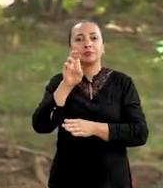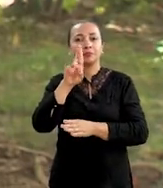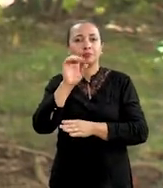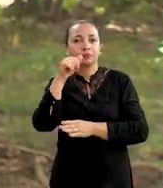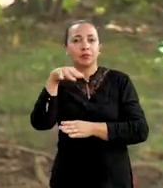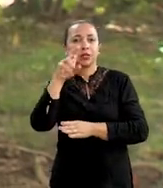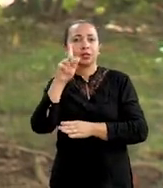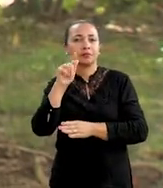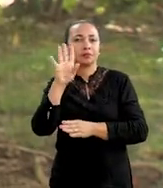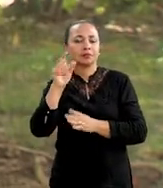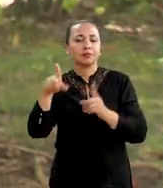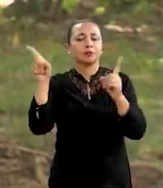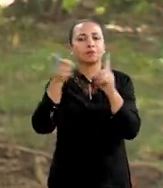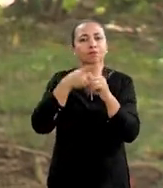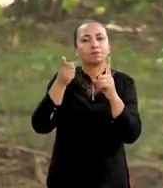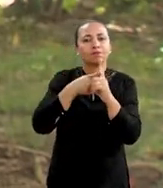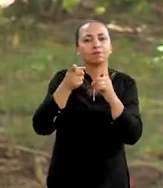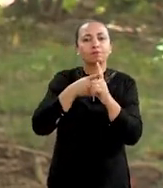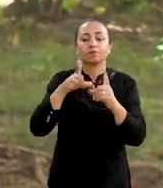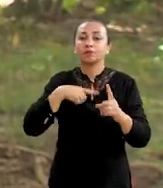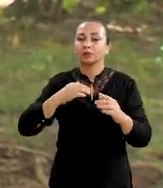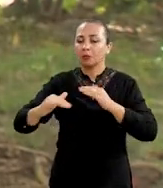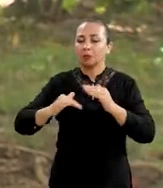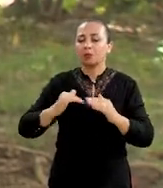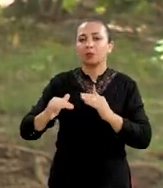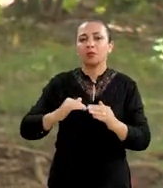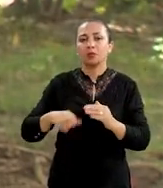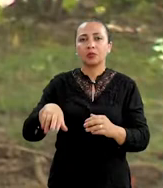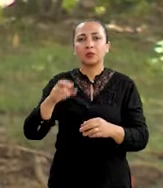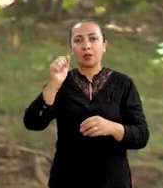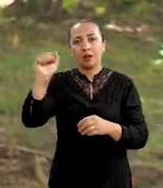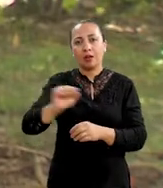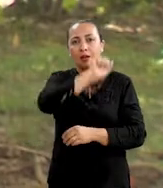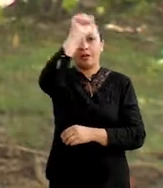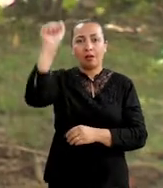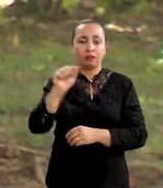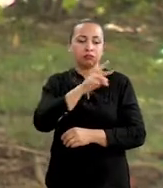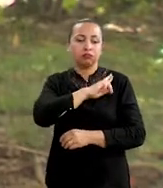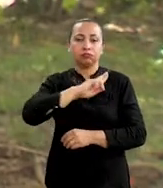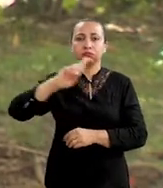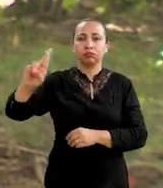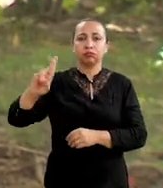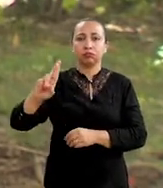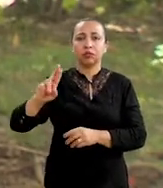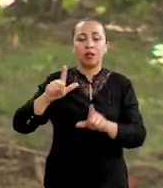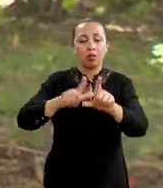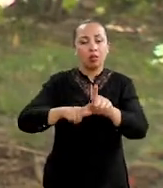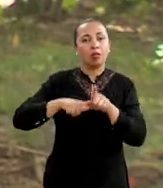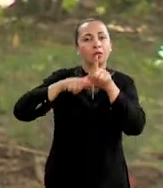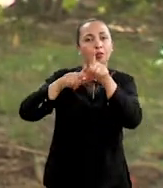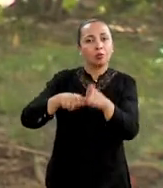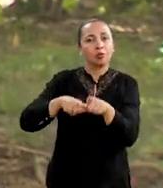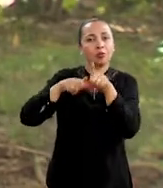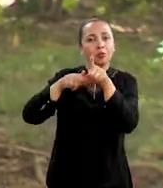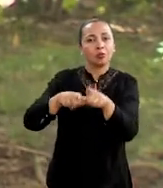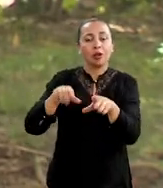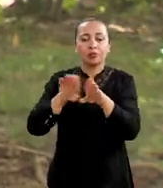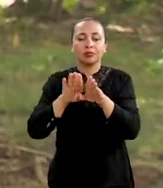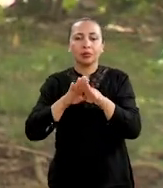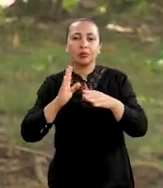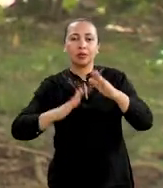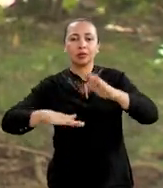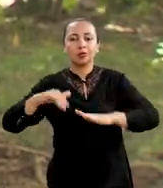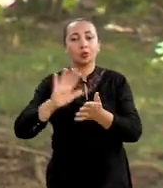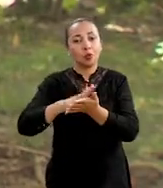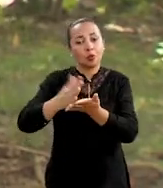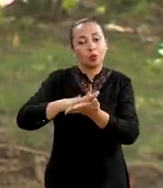manifestação afro-religiosa do candomblé e